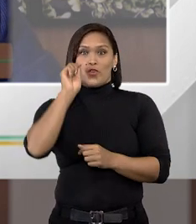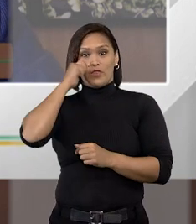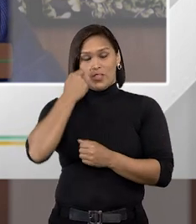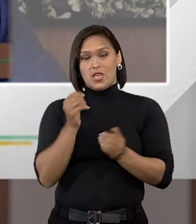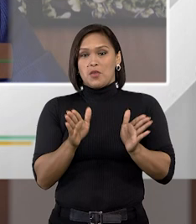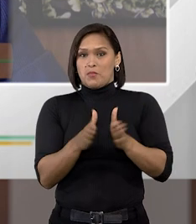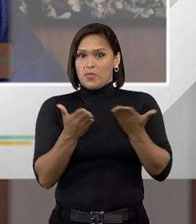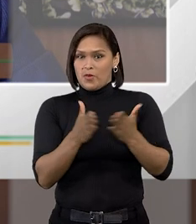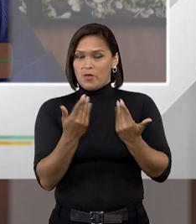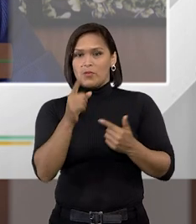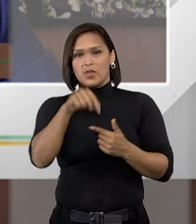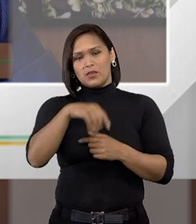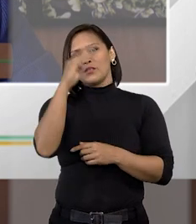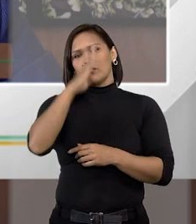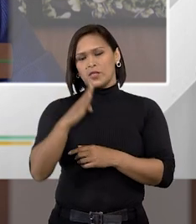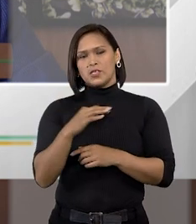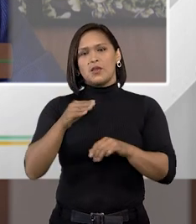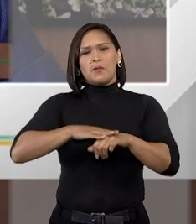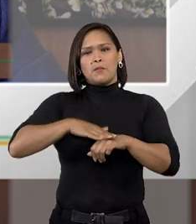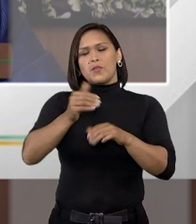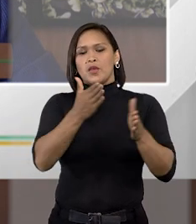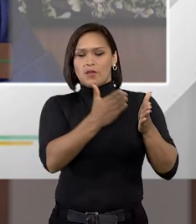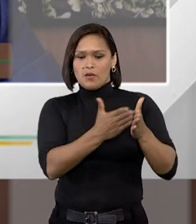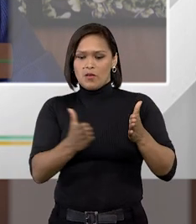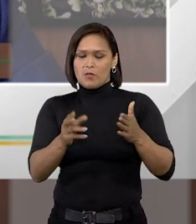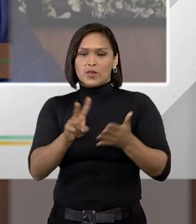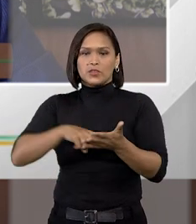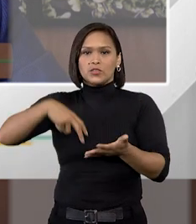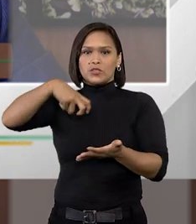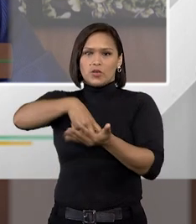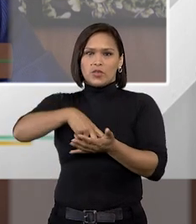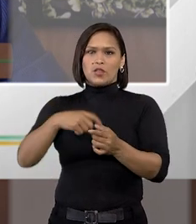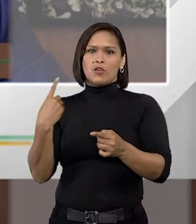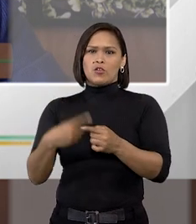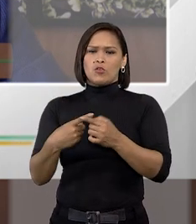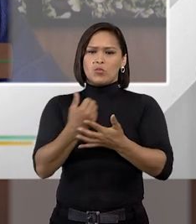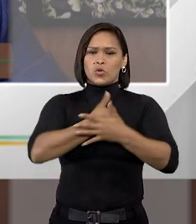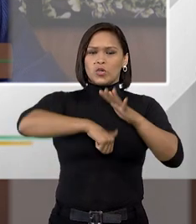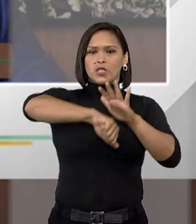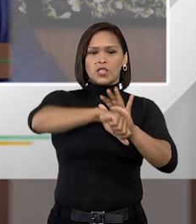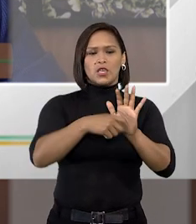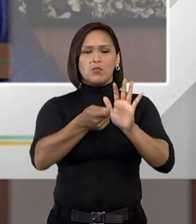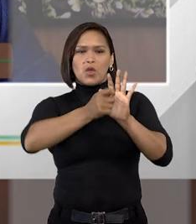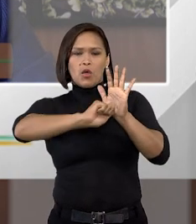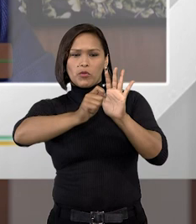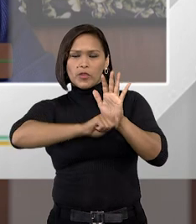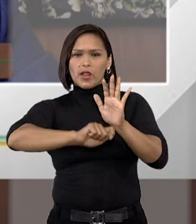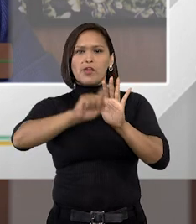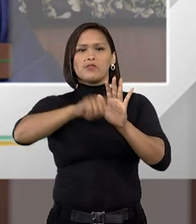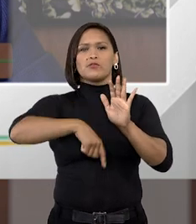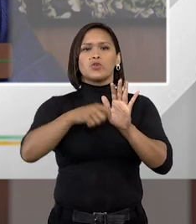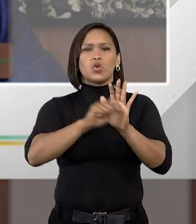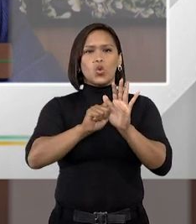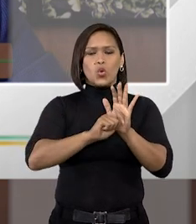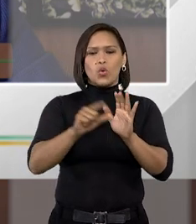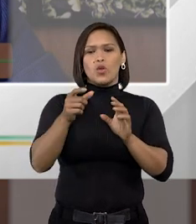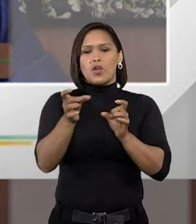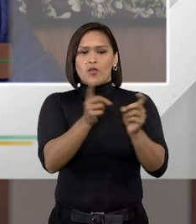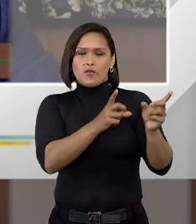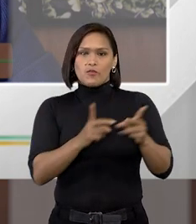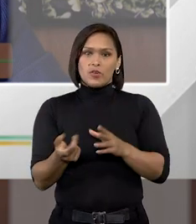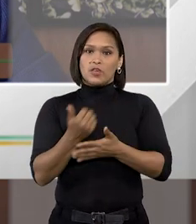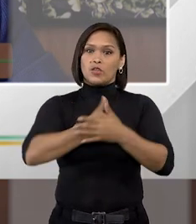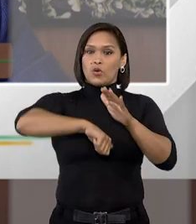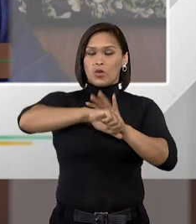negros, periféricos, na sua maior parte, condenados por crimes ligados ao tráfico de entorpecentes ou